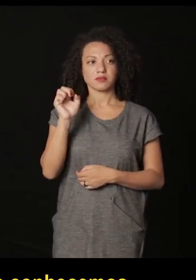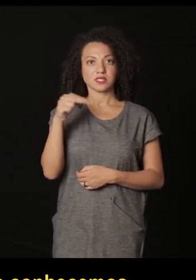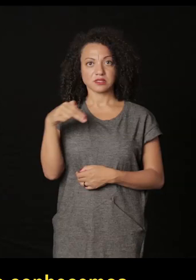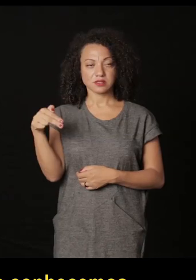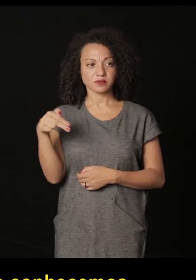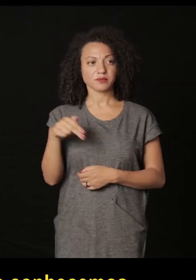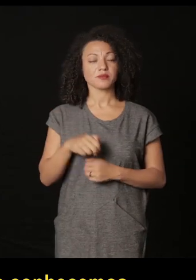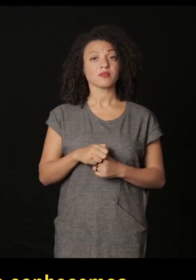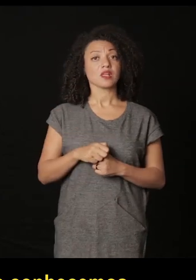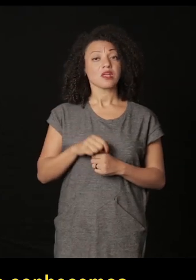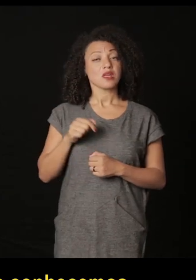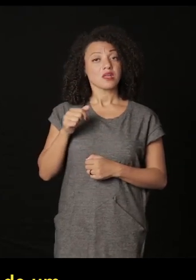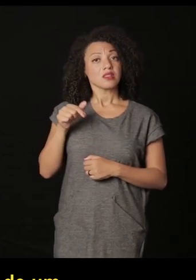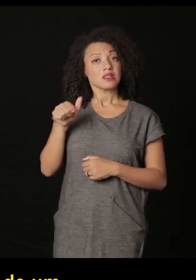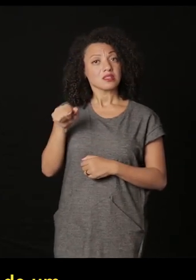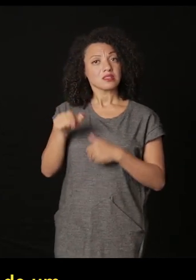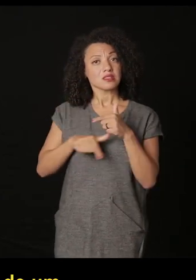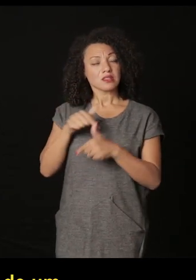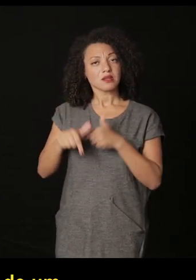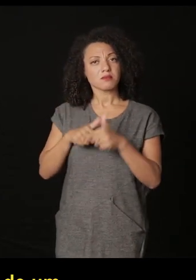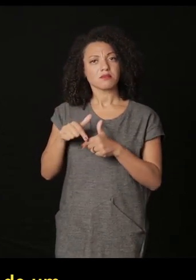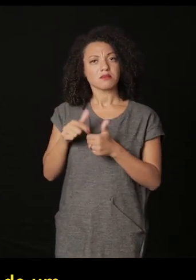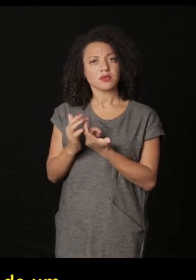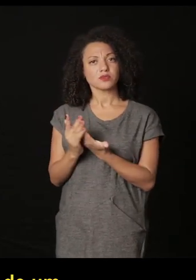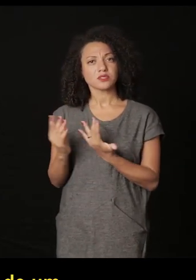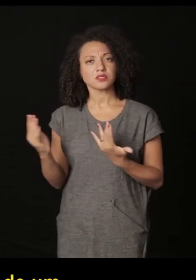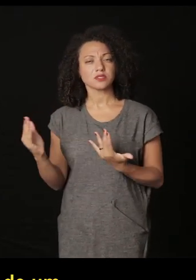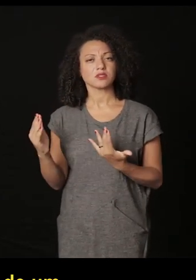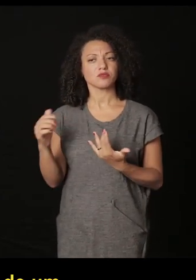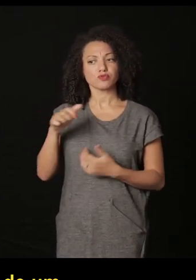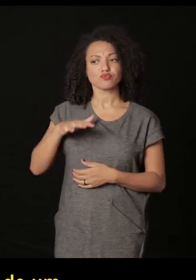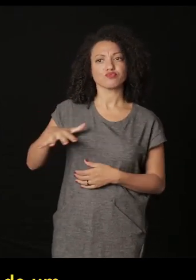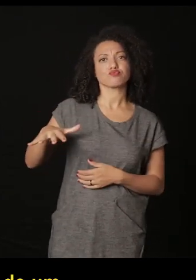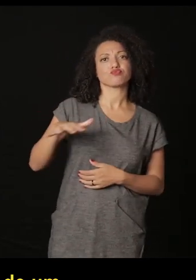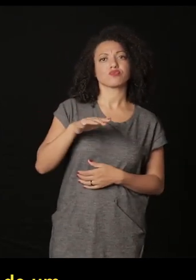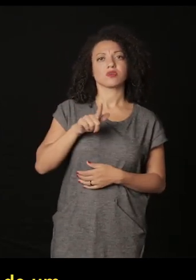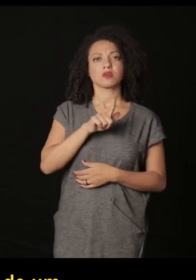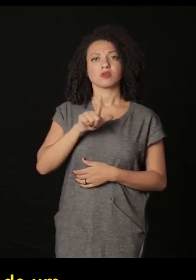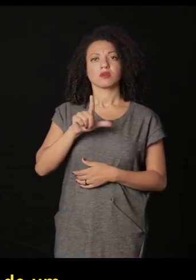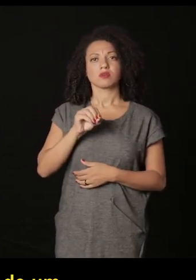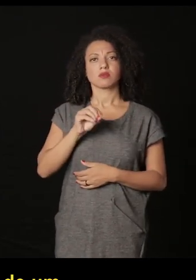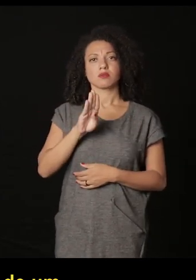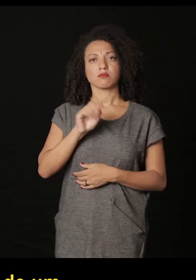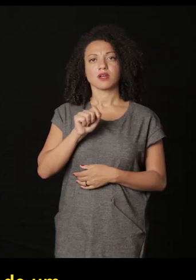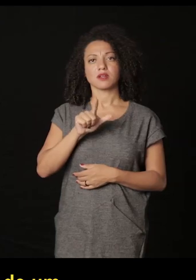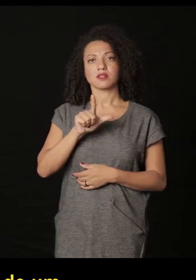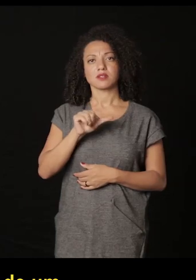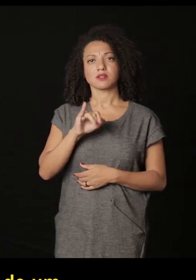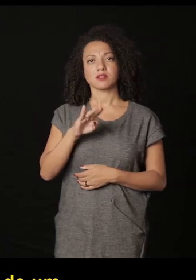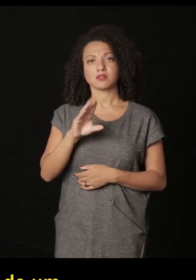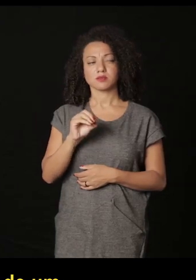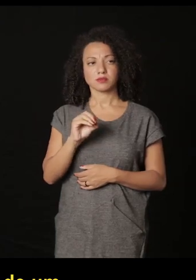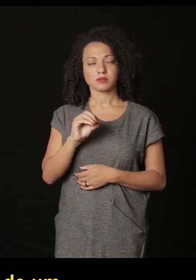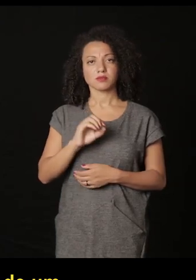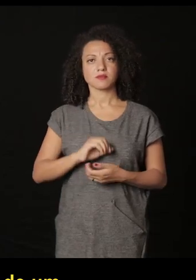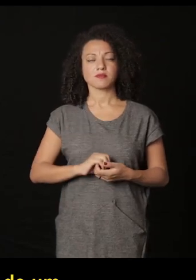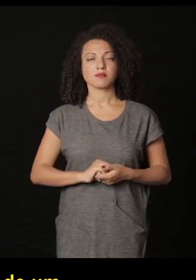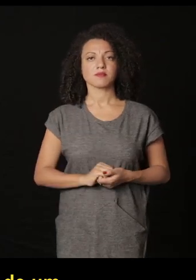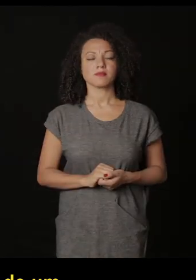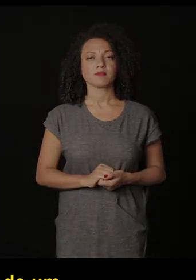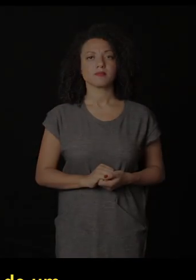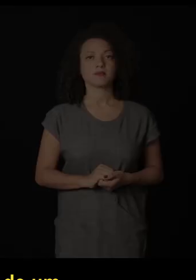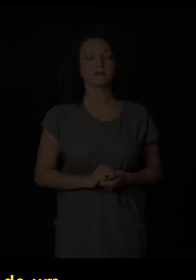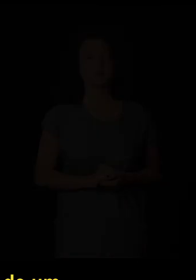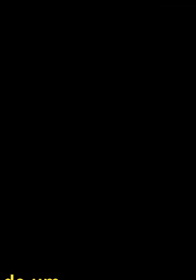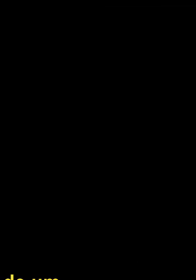Armin Linke que trabalha sobre a constituição de um arquivo do